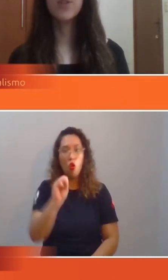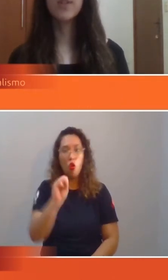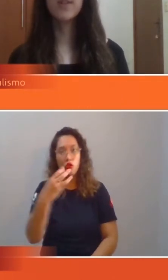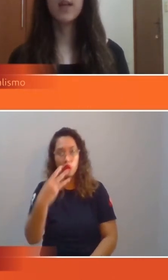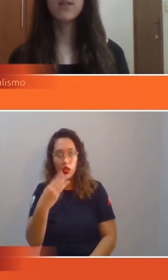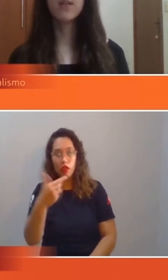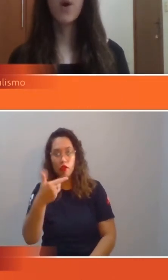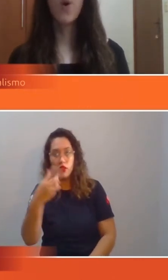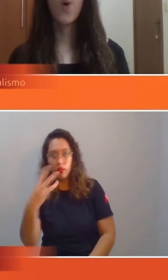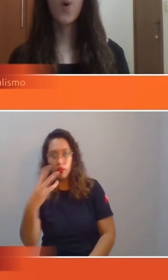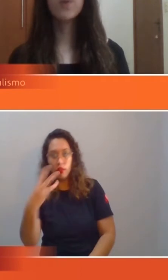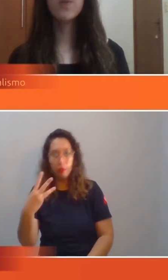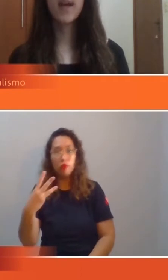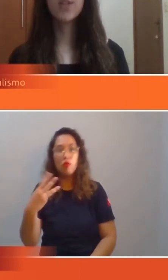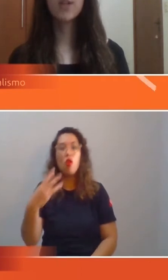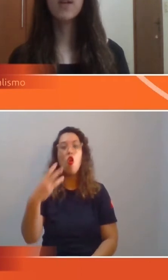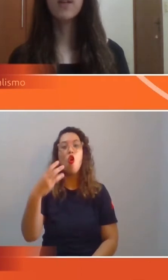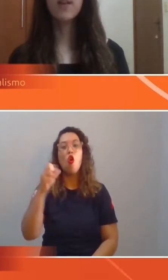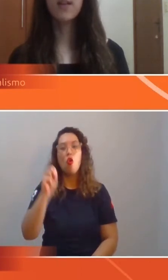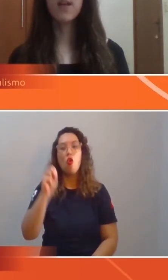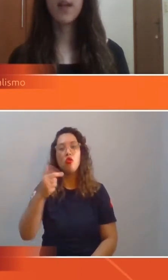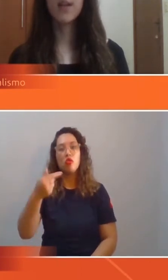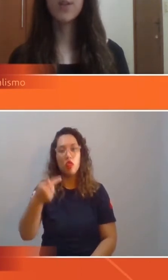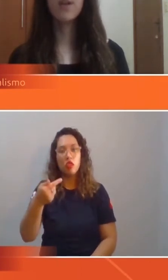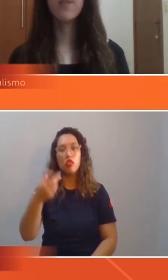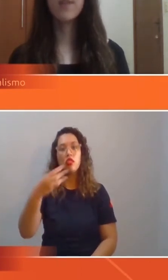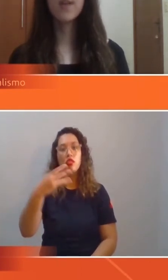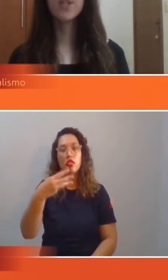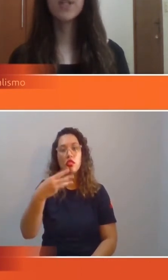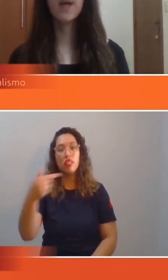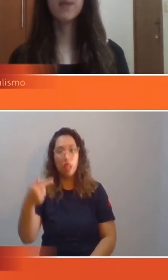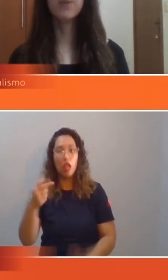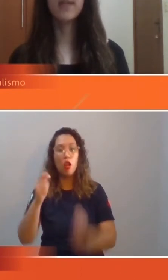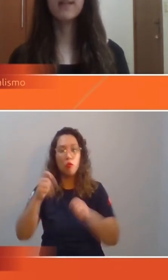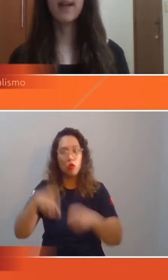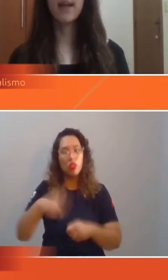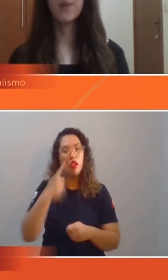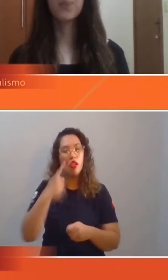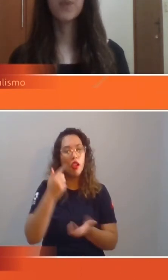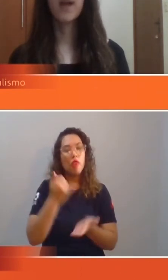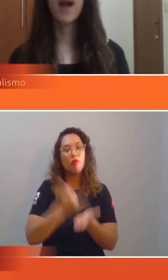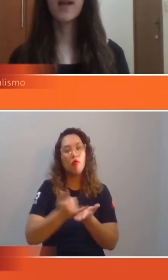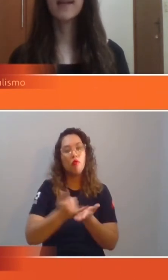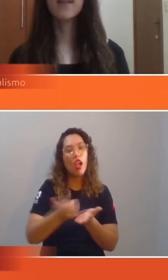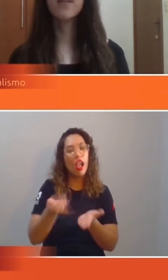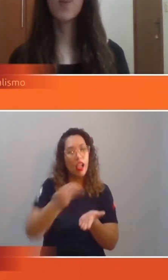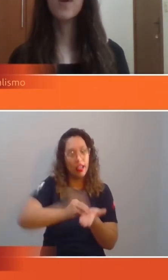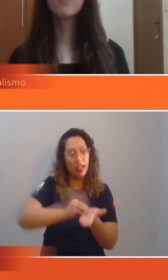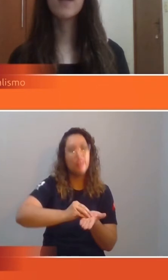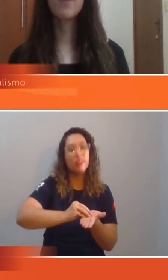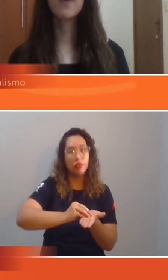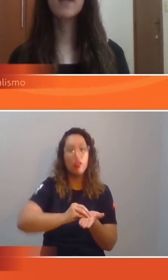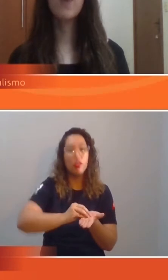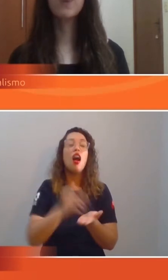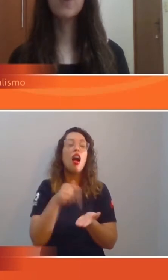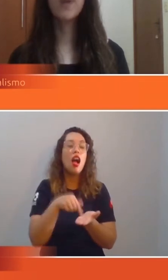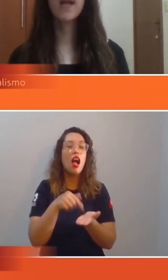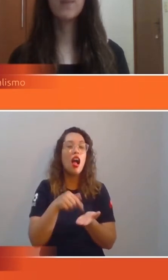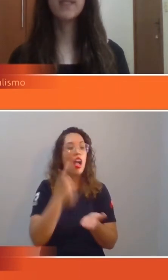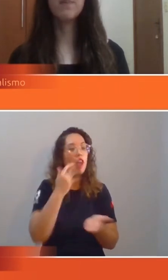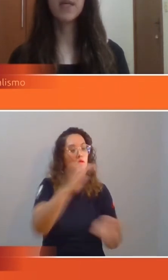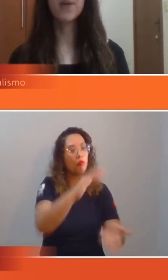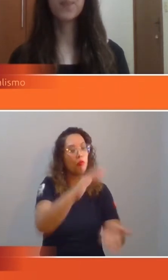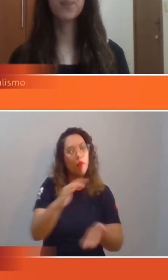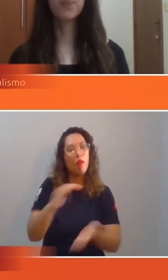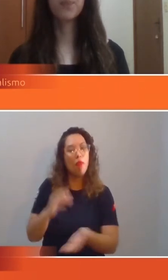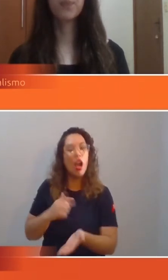-23-87-37 e fazer o agendamento da entrega. A arrecadação será feita enquanto durar